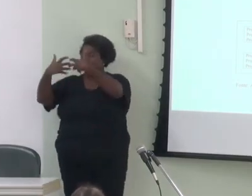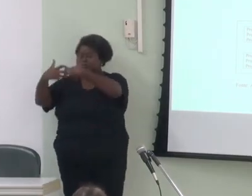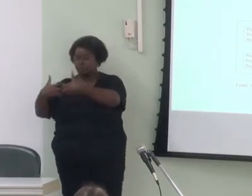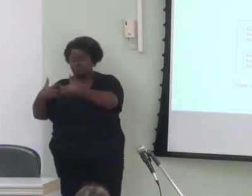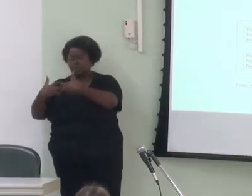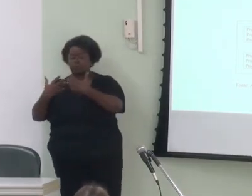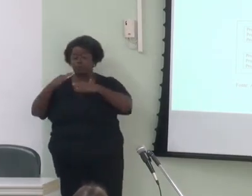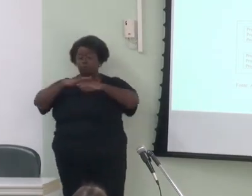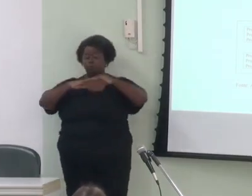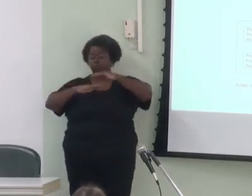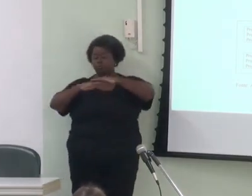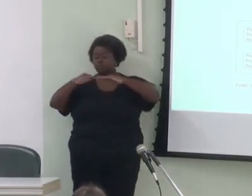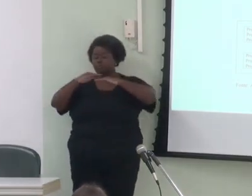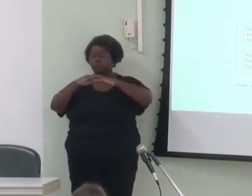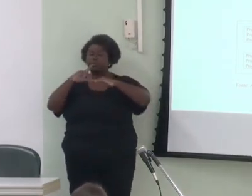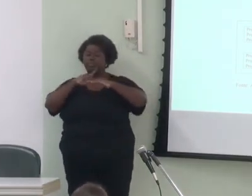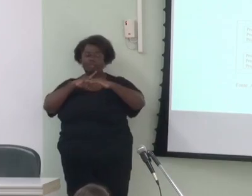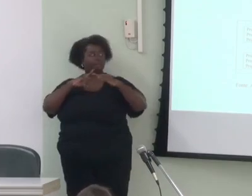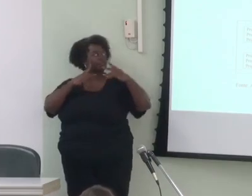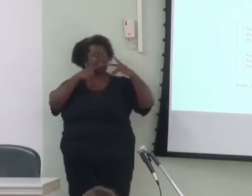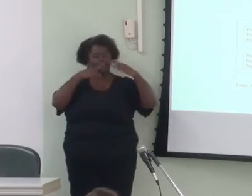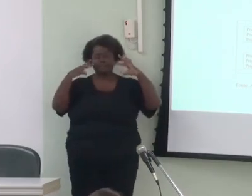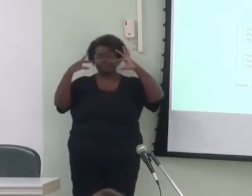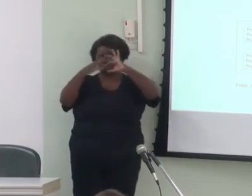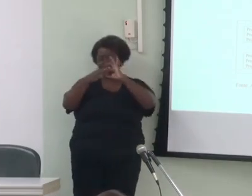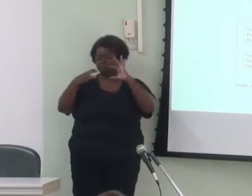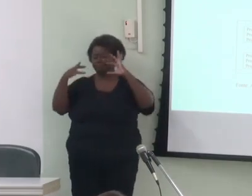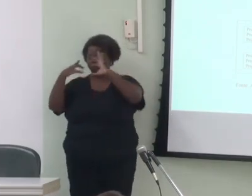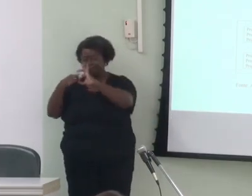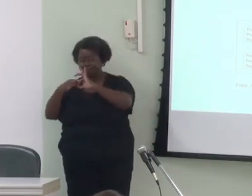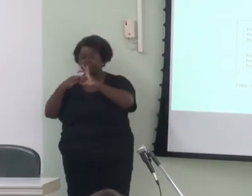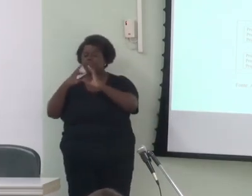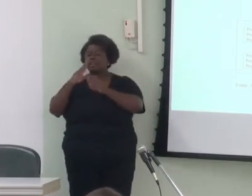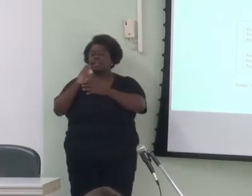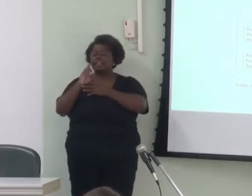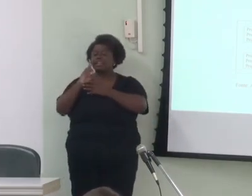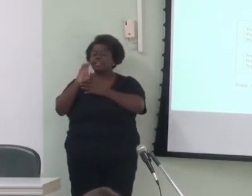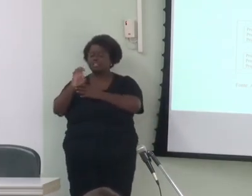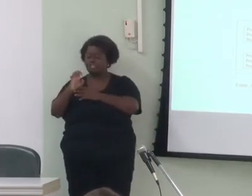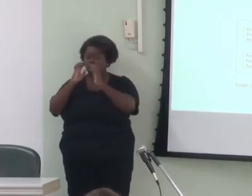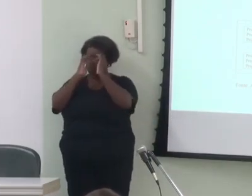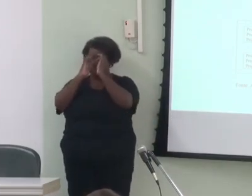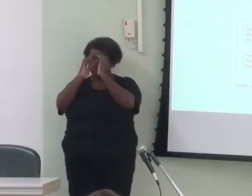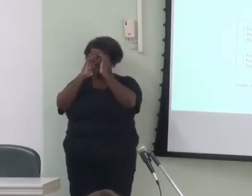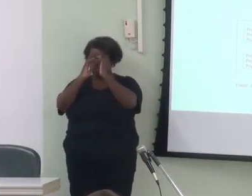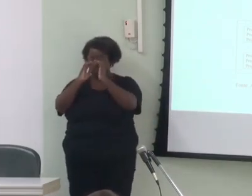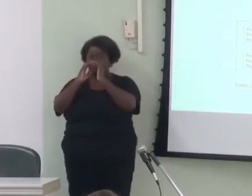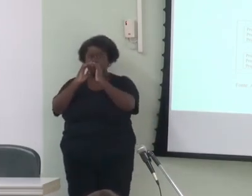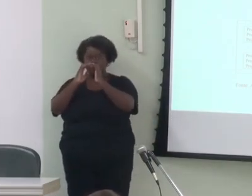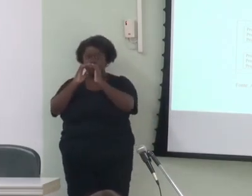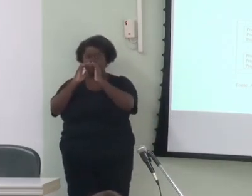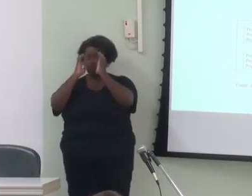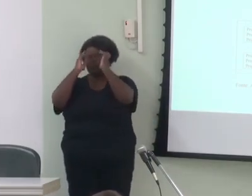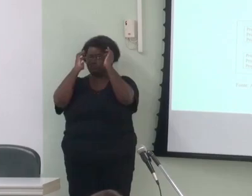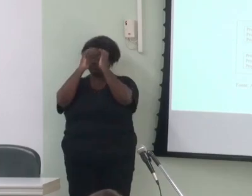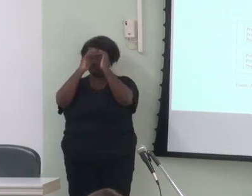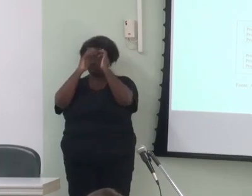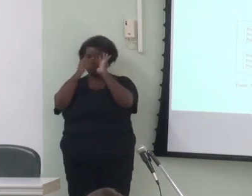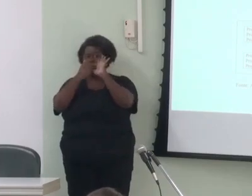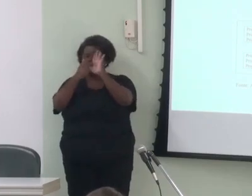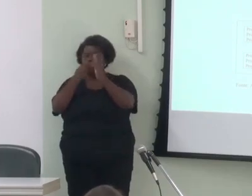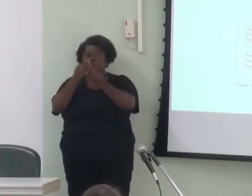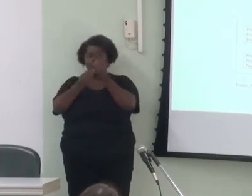construções estão ligadas umas às outras numa rede cognitiva que inspirada na rede neural busca representar o modo como